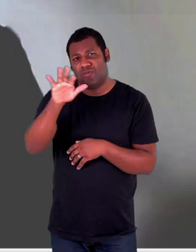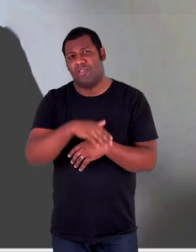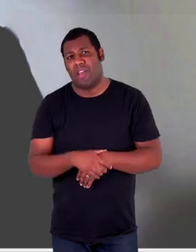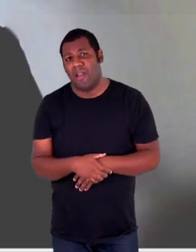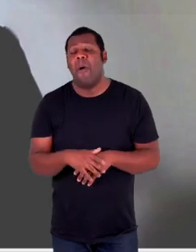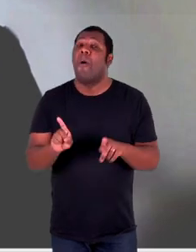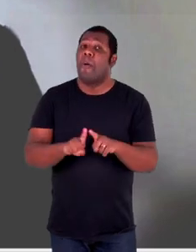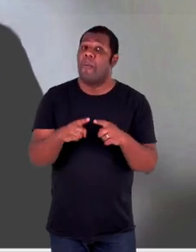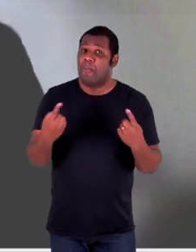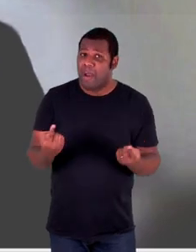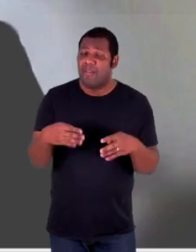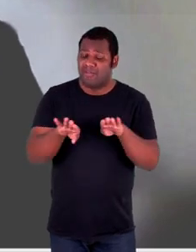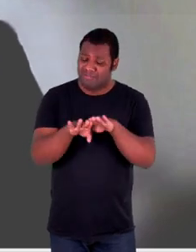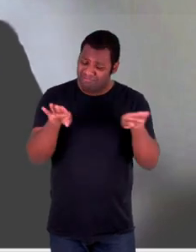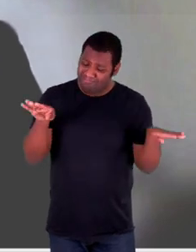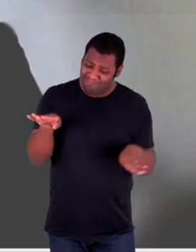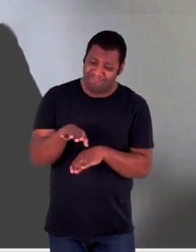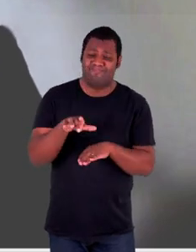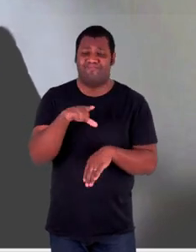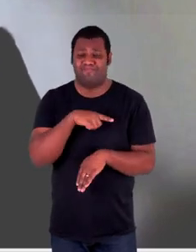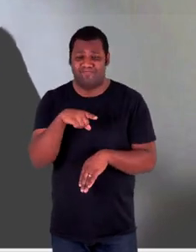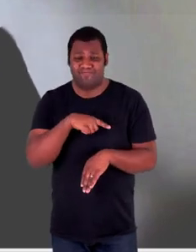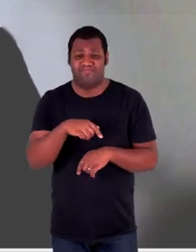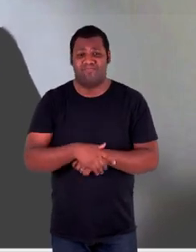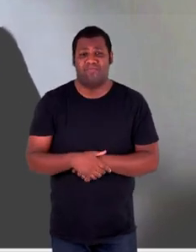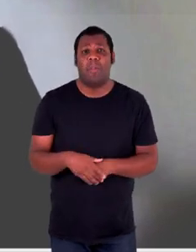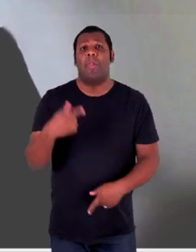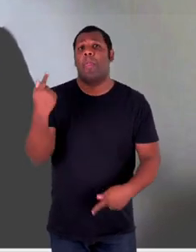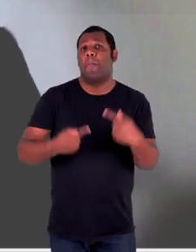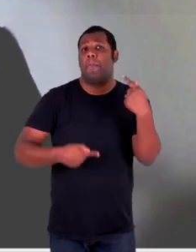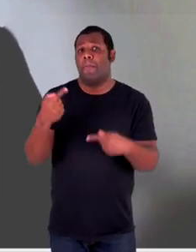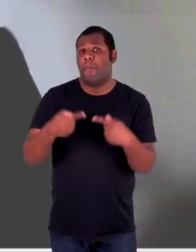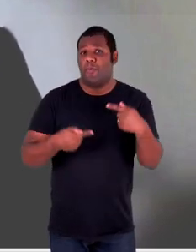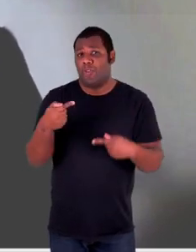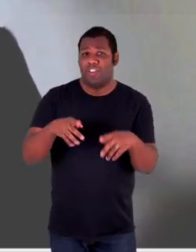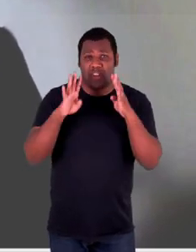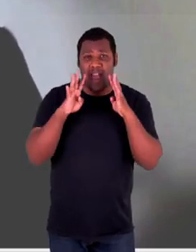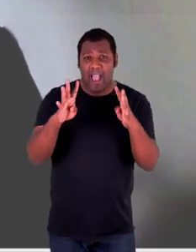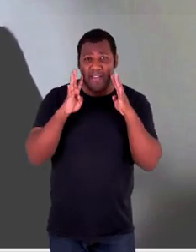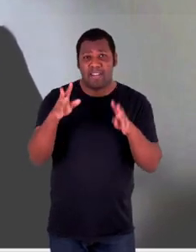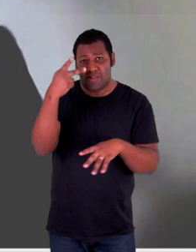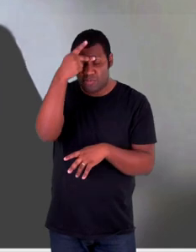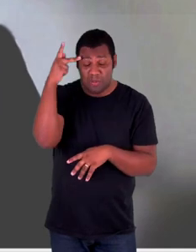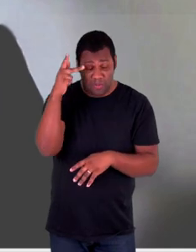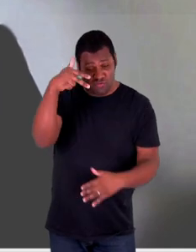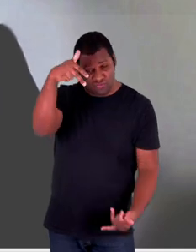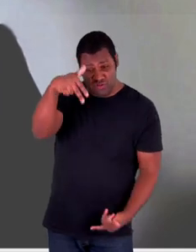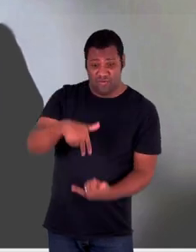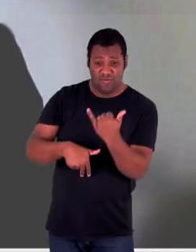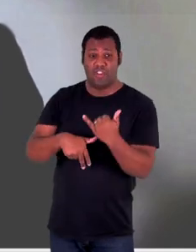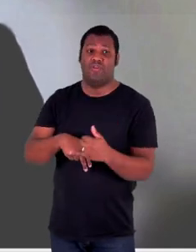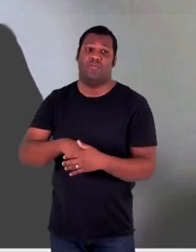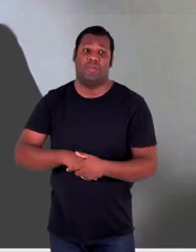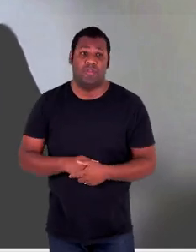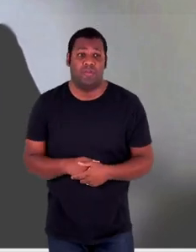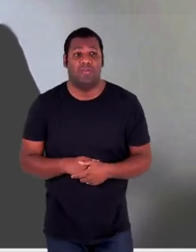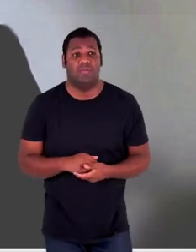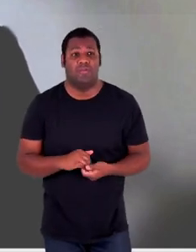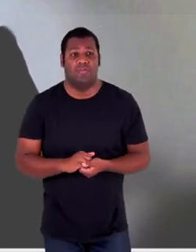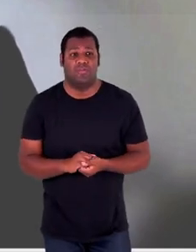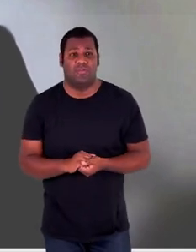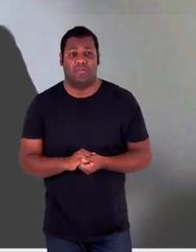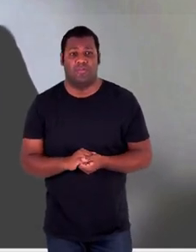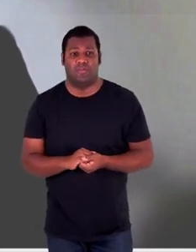regionalmente estabelecidas. É claro, nossa política de atenção a vítimas não seria indene ou impermeável